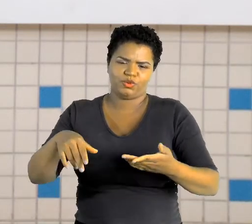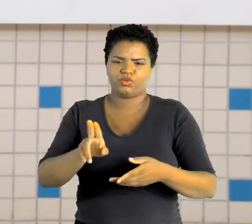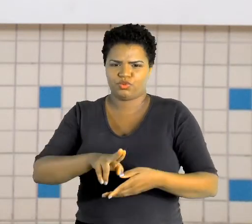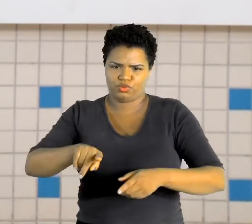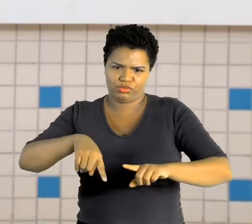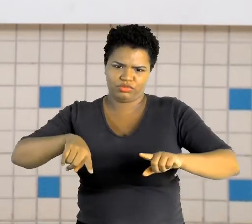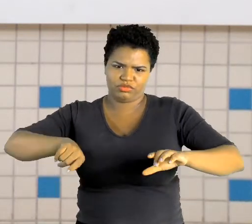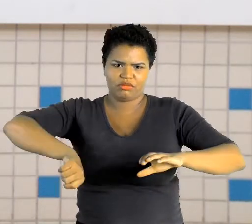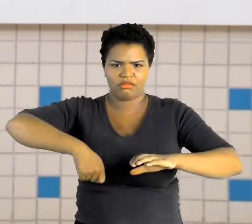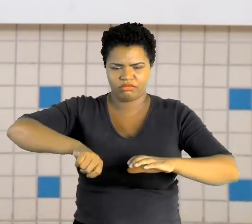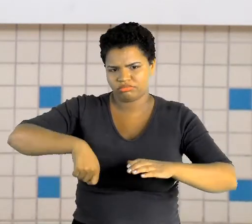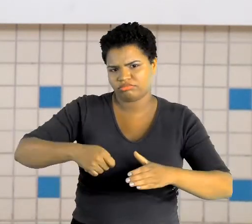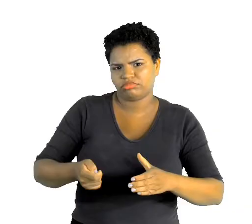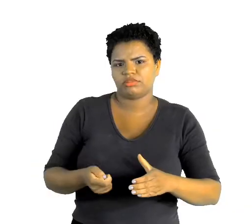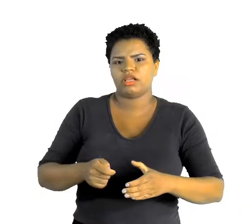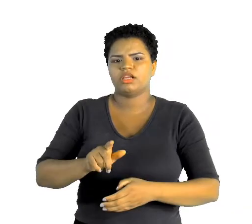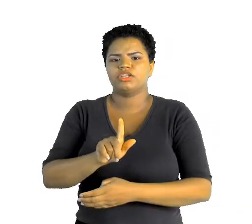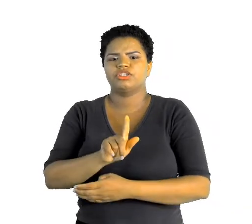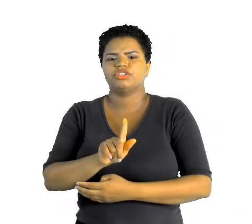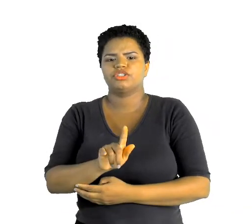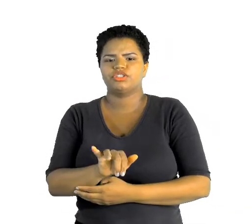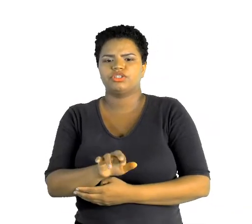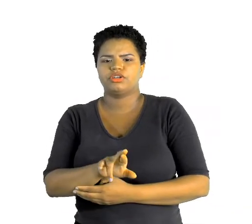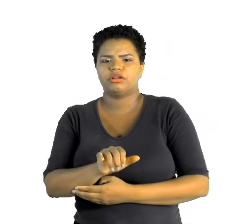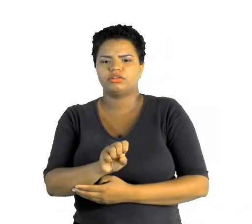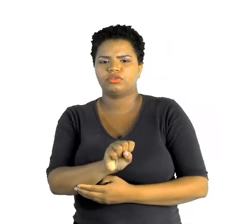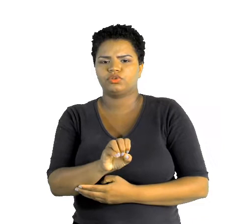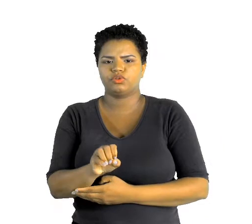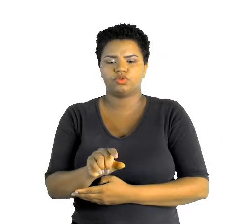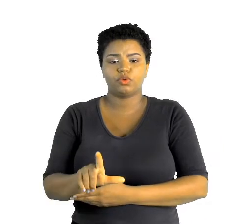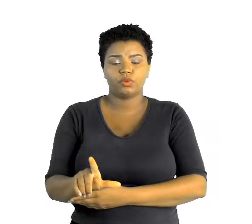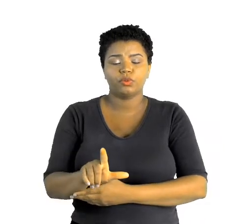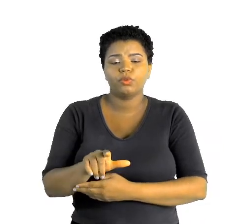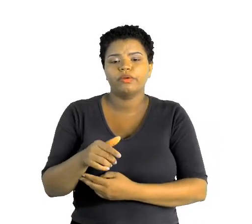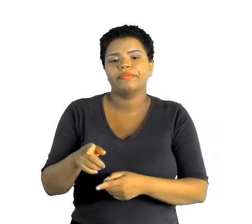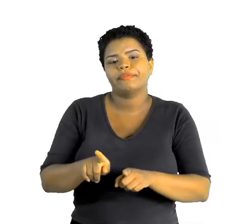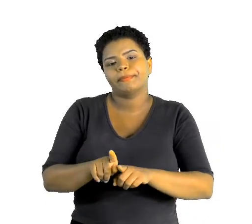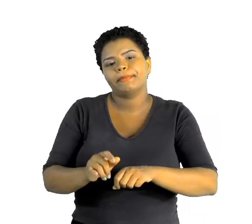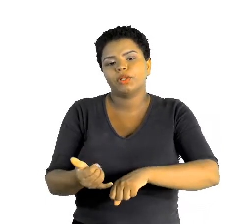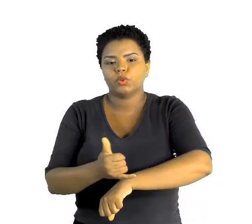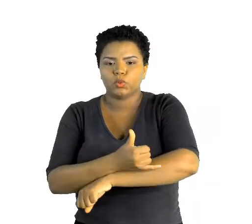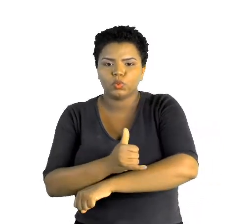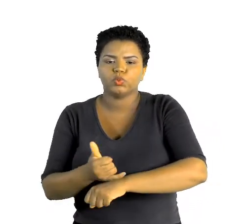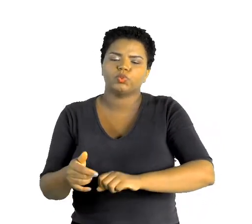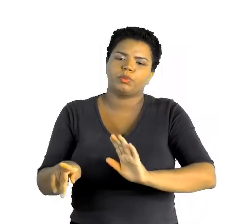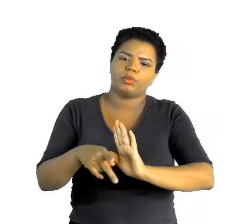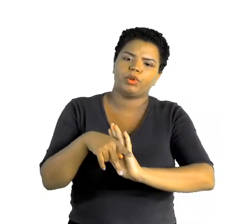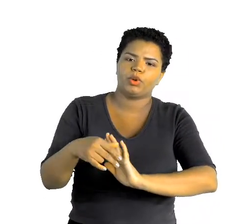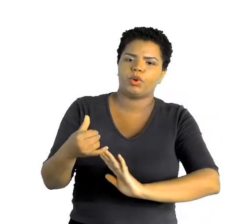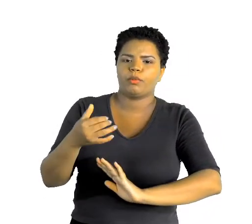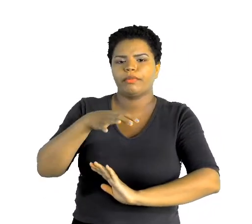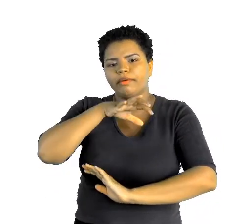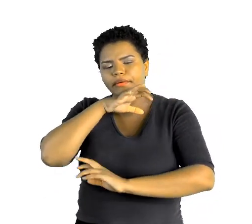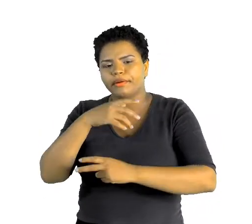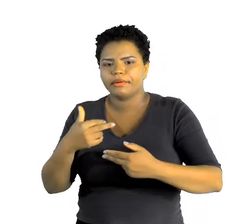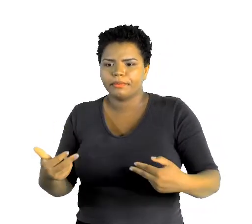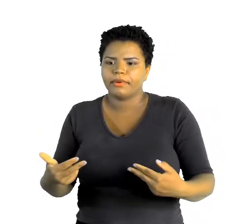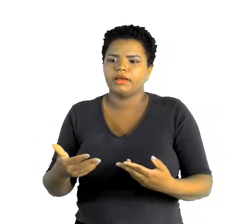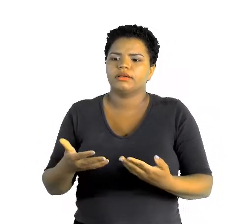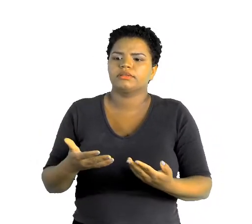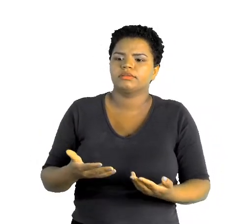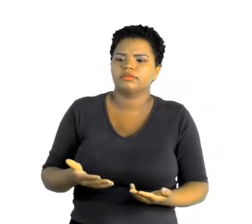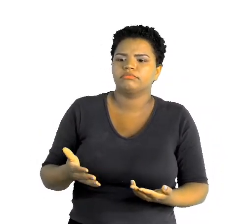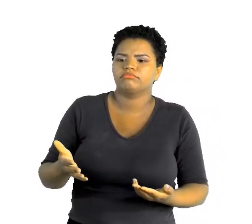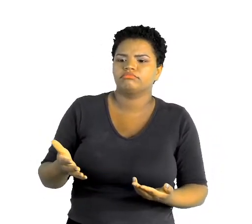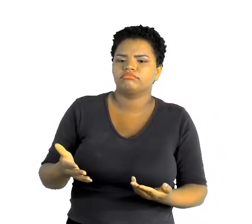enfim, de outros tipos. Temos as gorduras dos animais mesmo, aquela gordura que tem nos